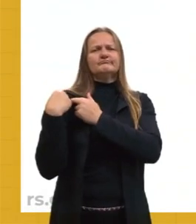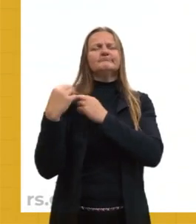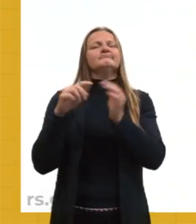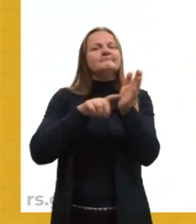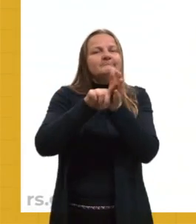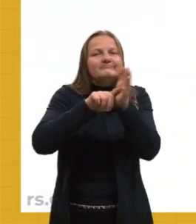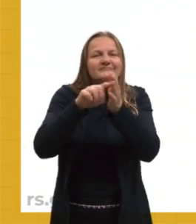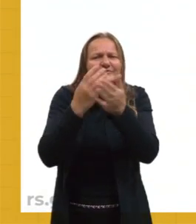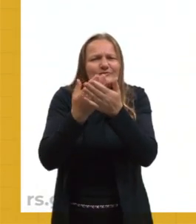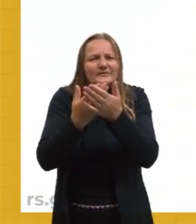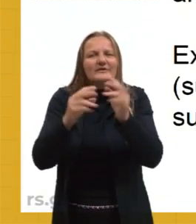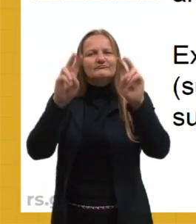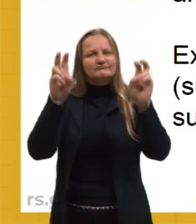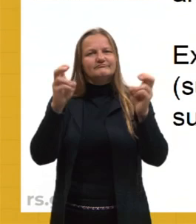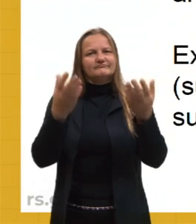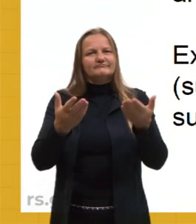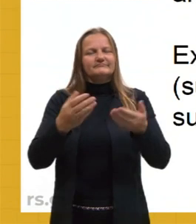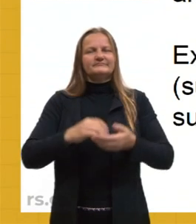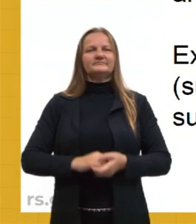estudar isso.